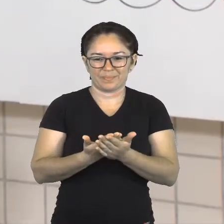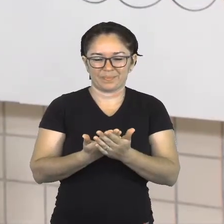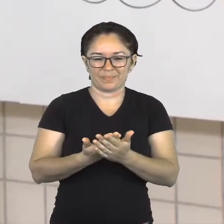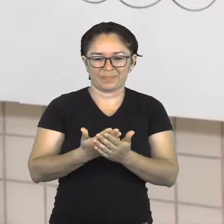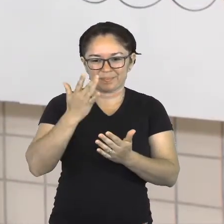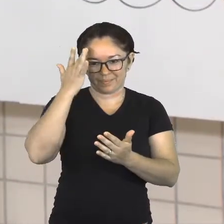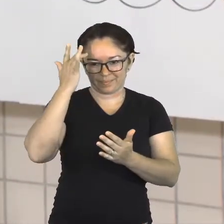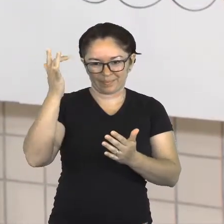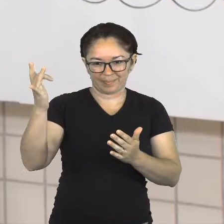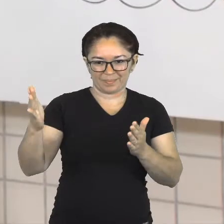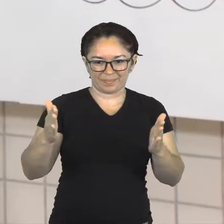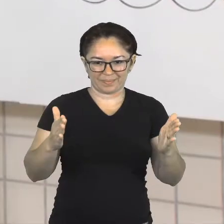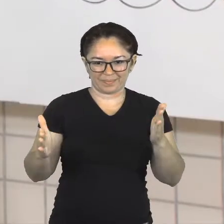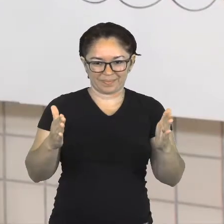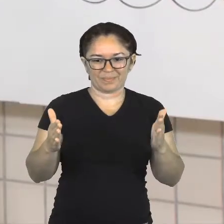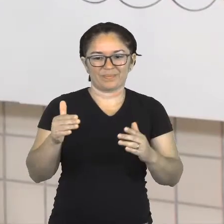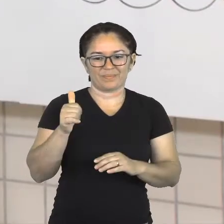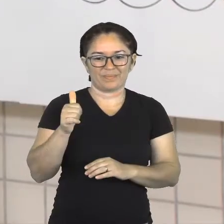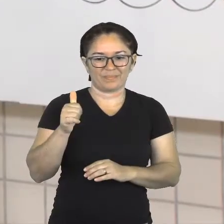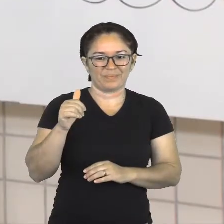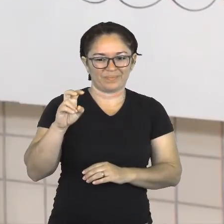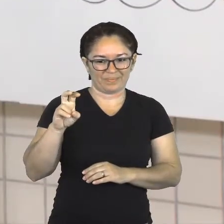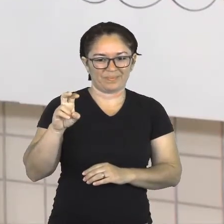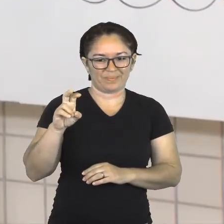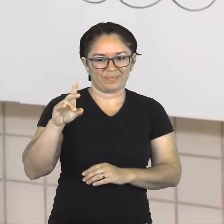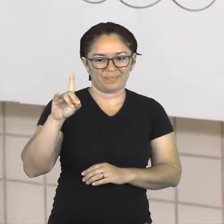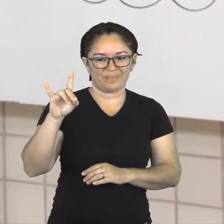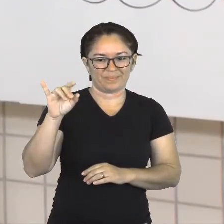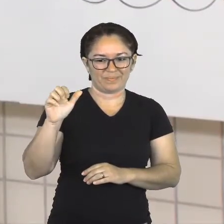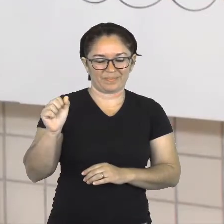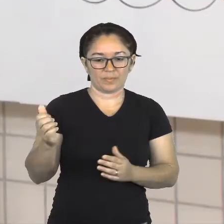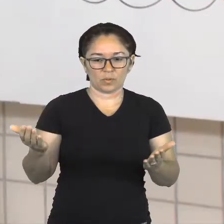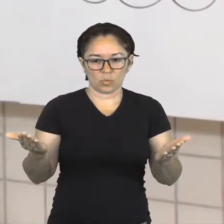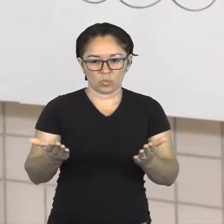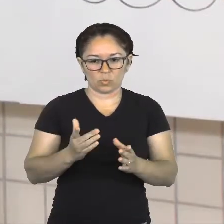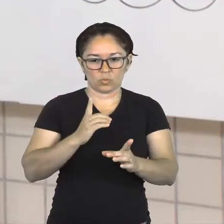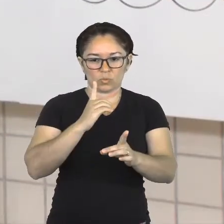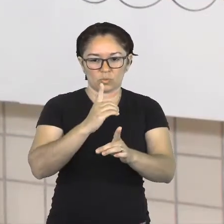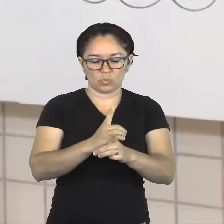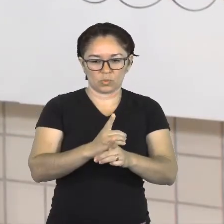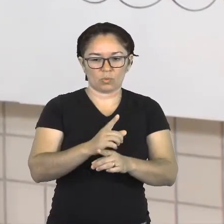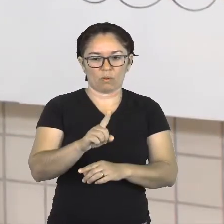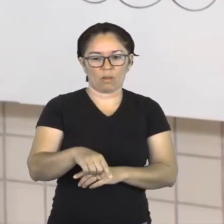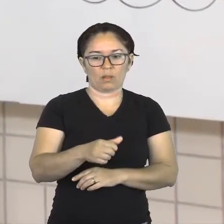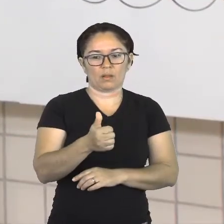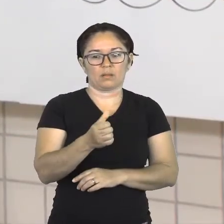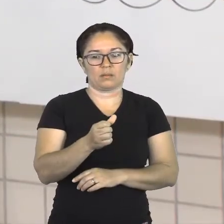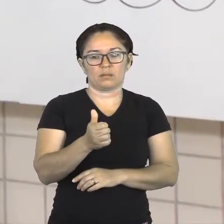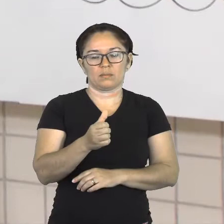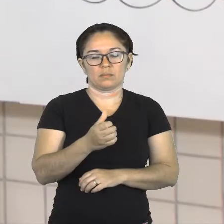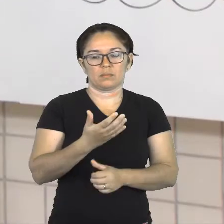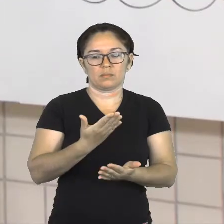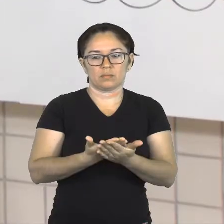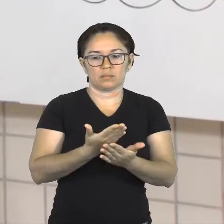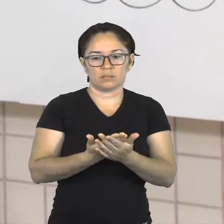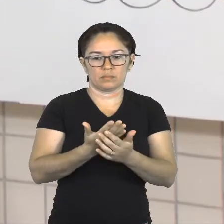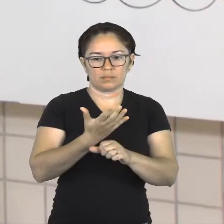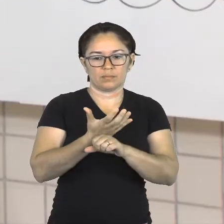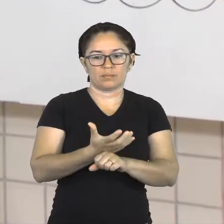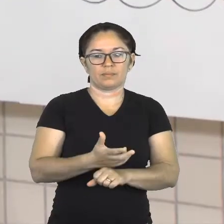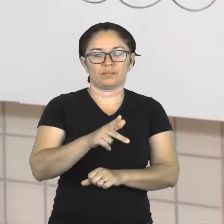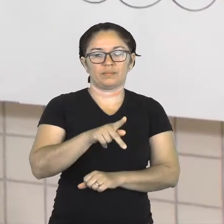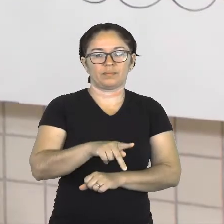PPT. Hoje é a nossa décima primeira aula de práticas de leitura e produção textual. E